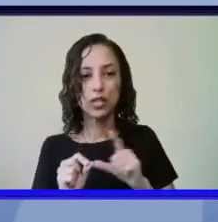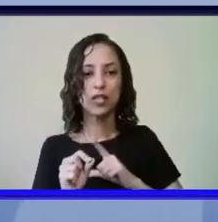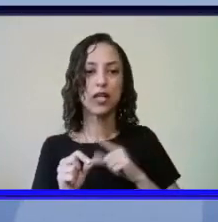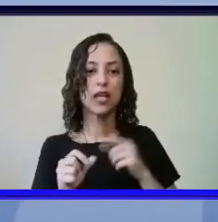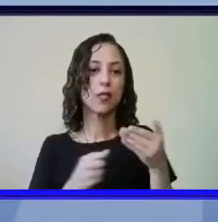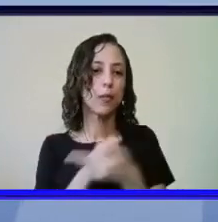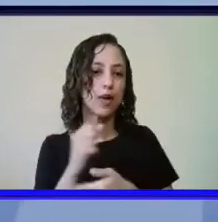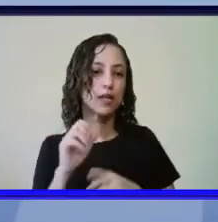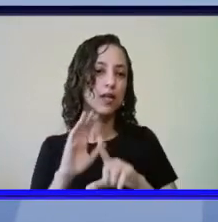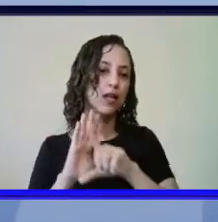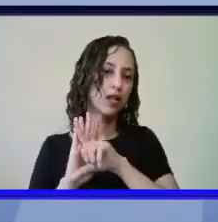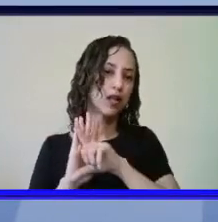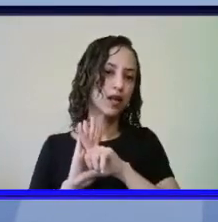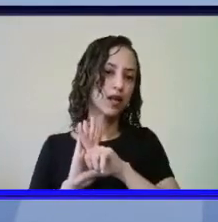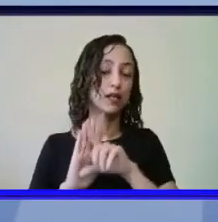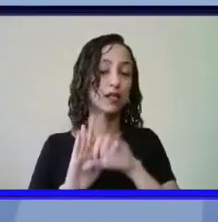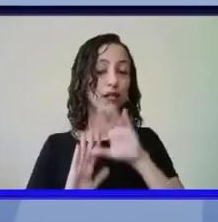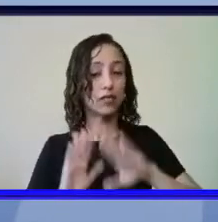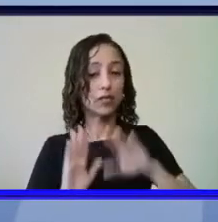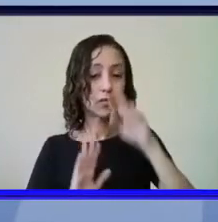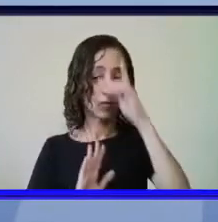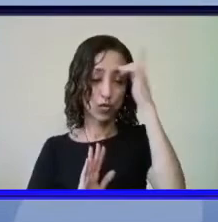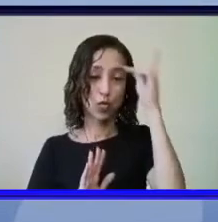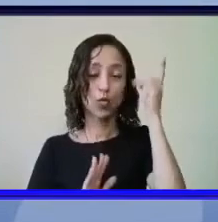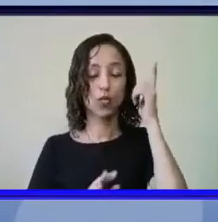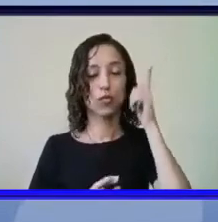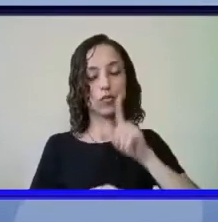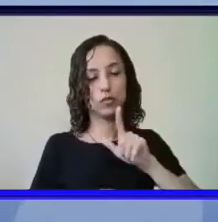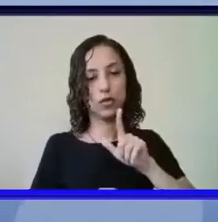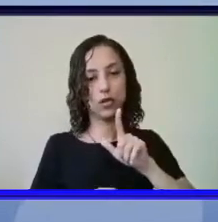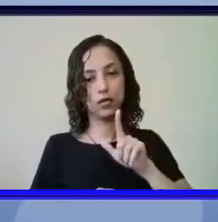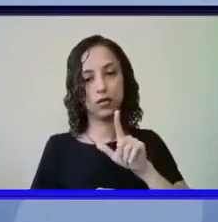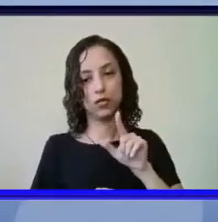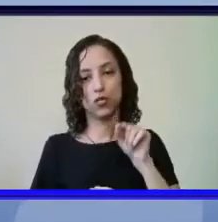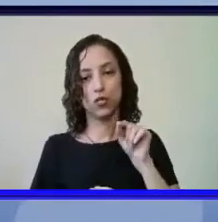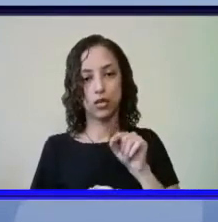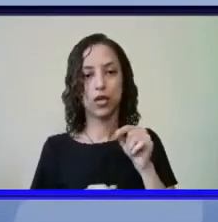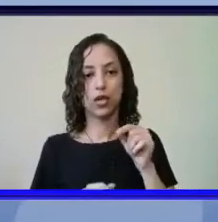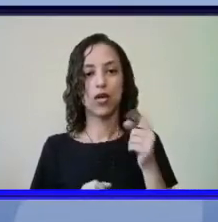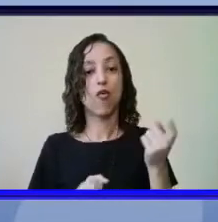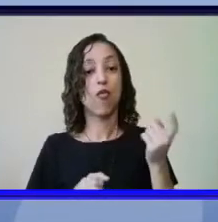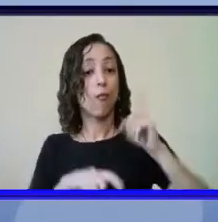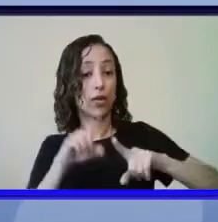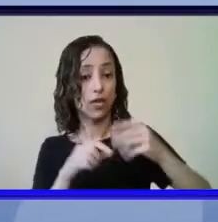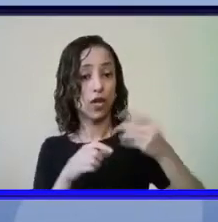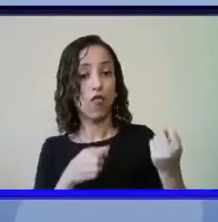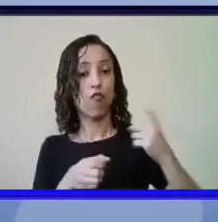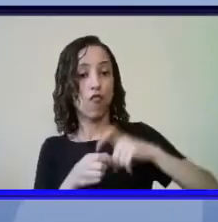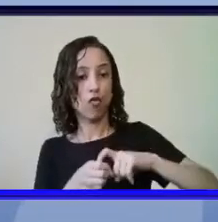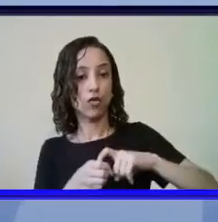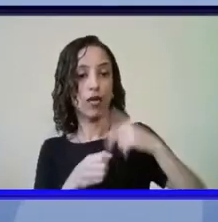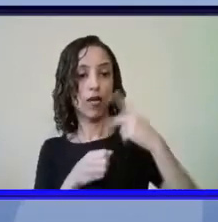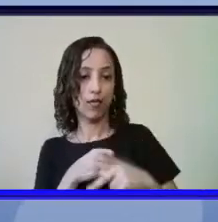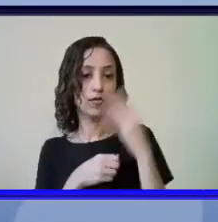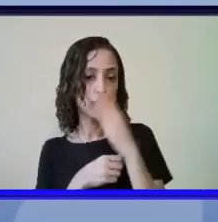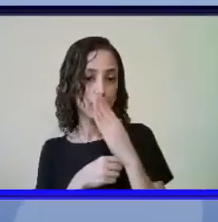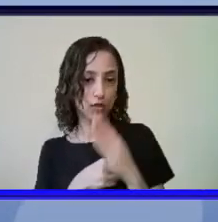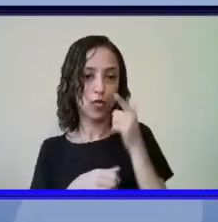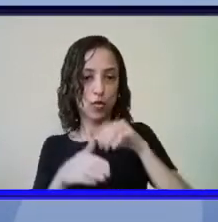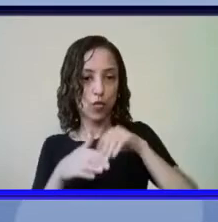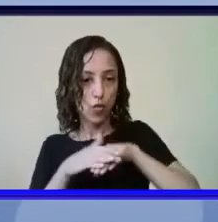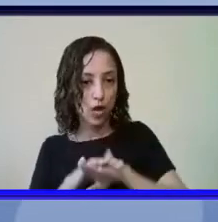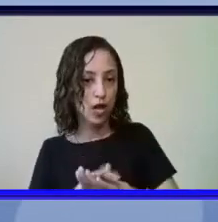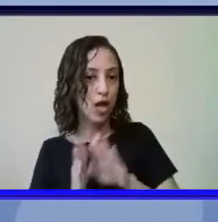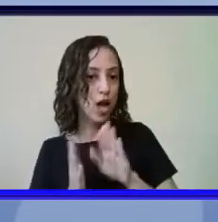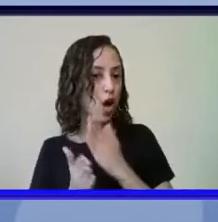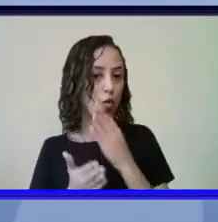legislação a pessoa consegue o retorno desse material para que seja armazenado aqui